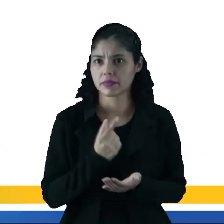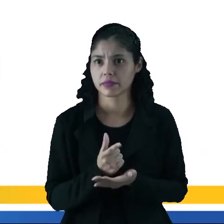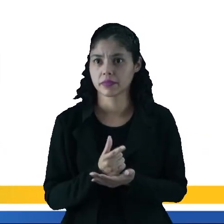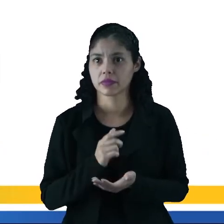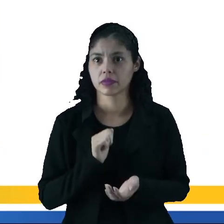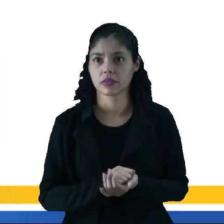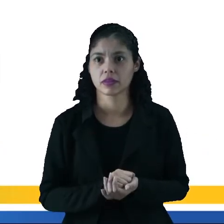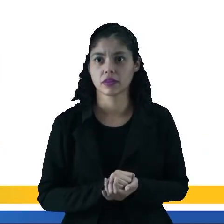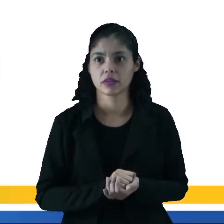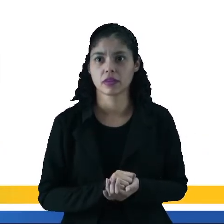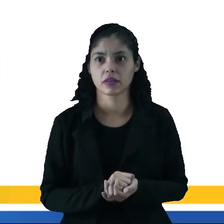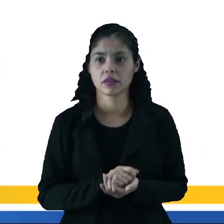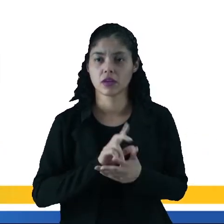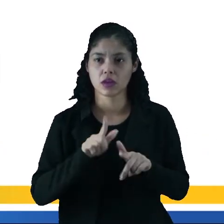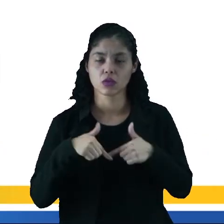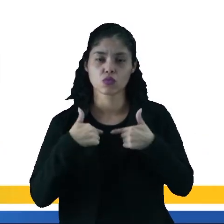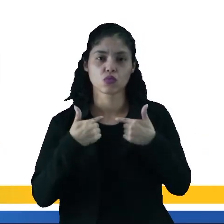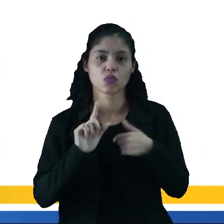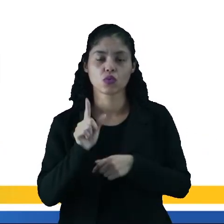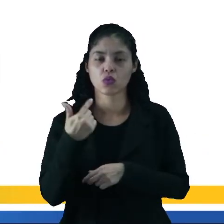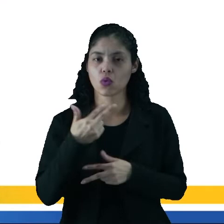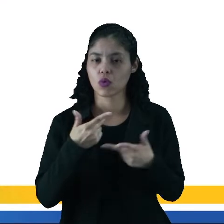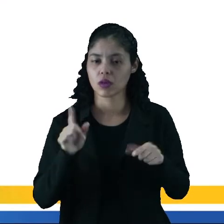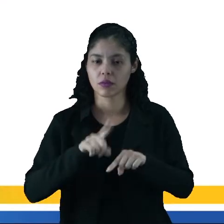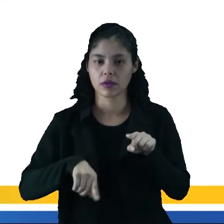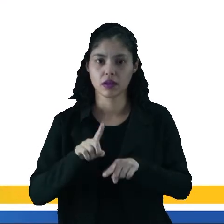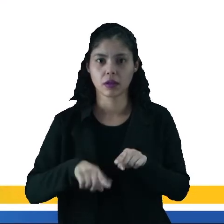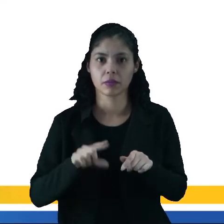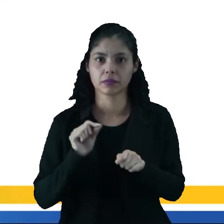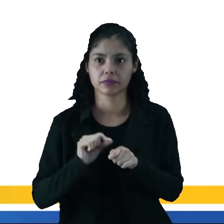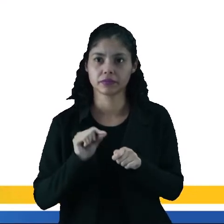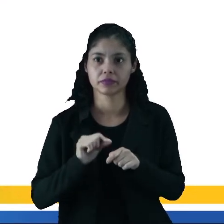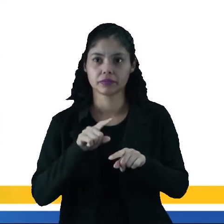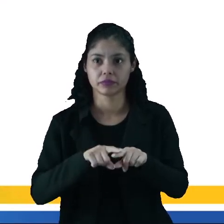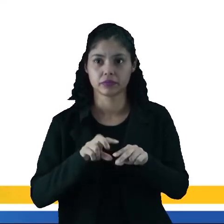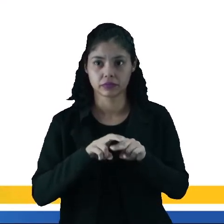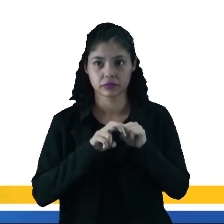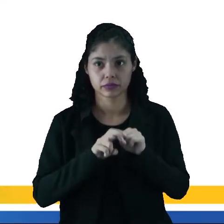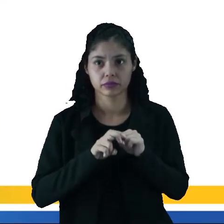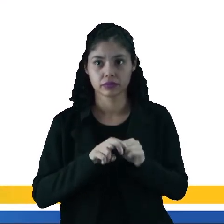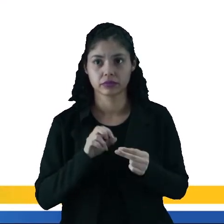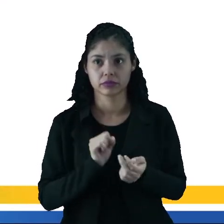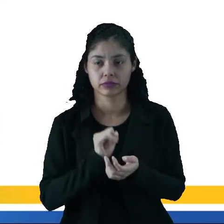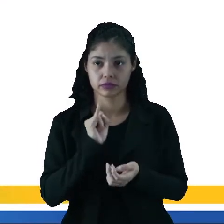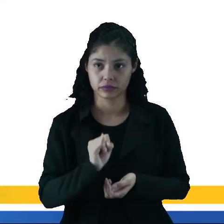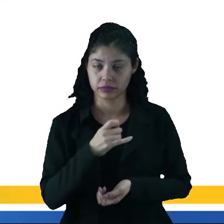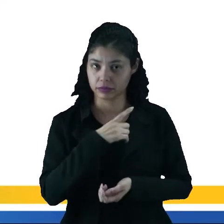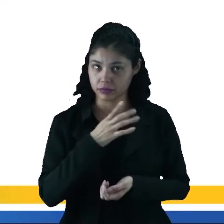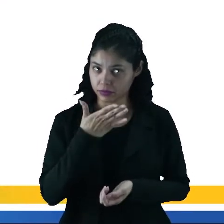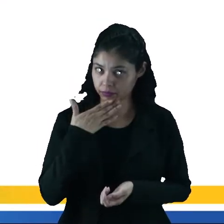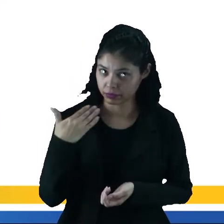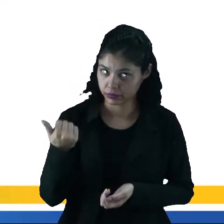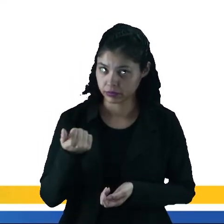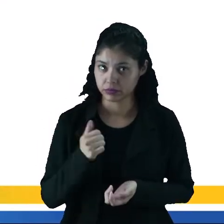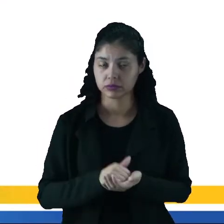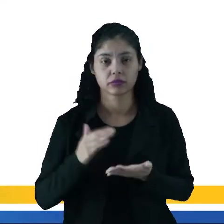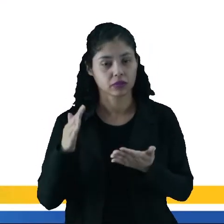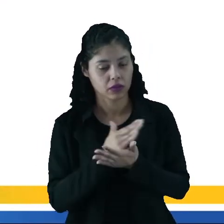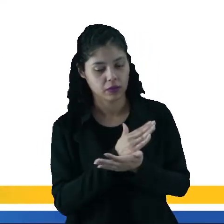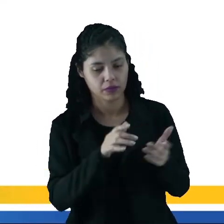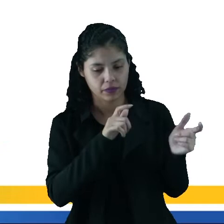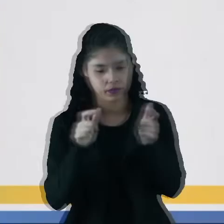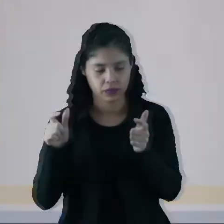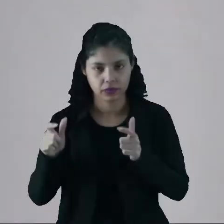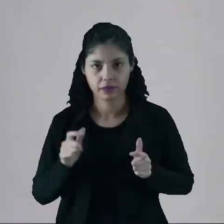com a introdução de canos e todos os equipamentos para fazer isso aí. Portanto, se já tiver facilitado, em alguns